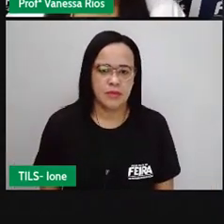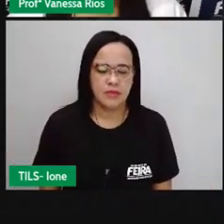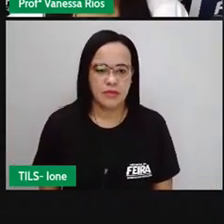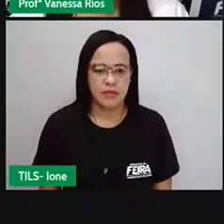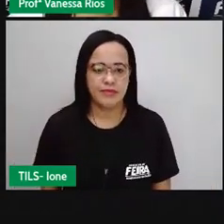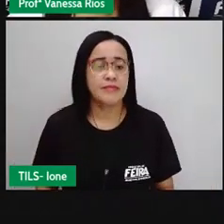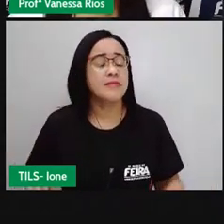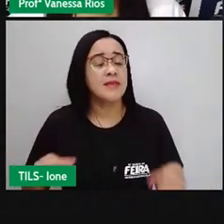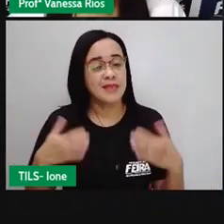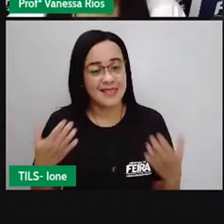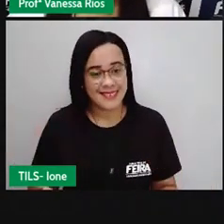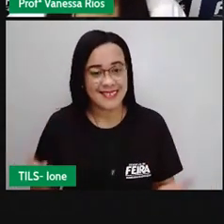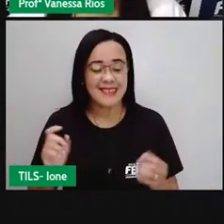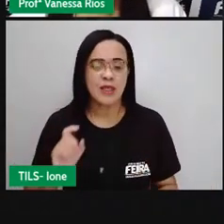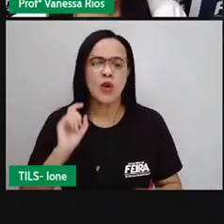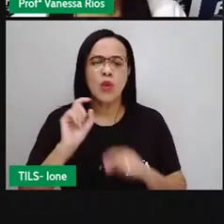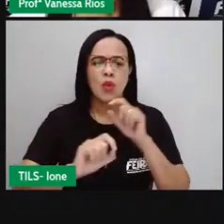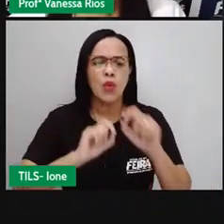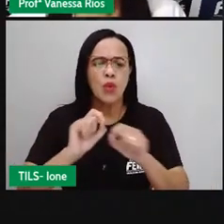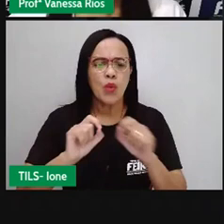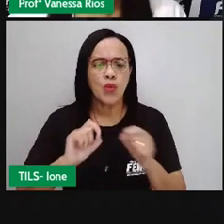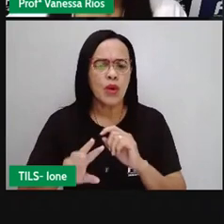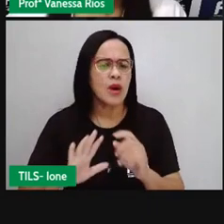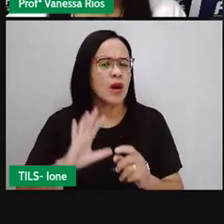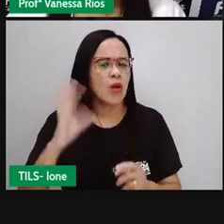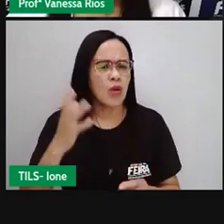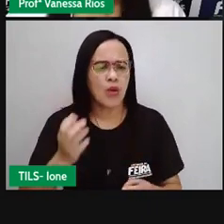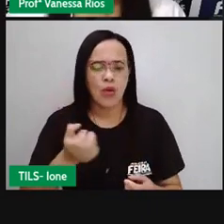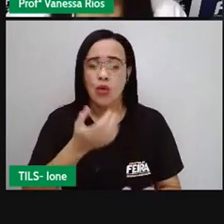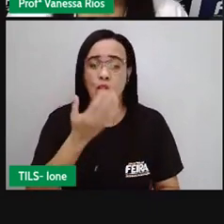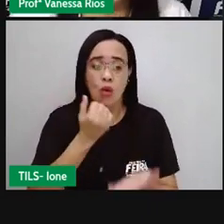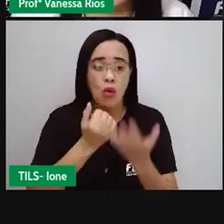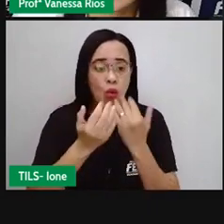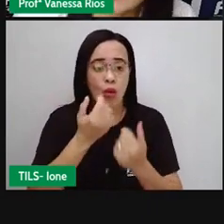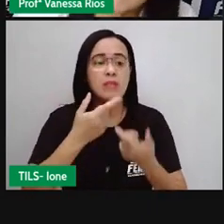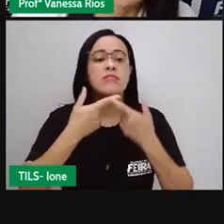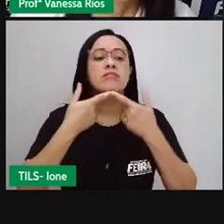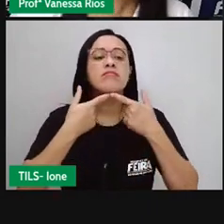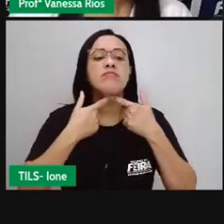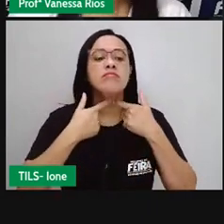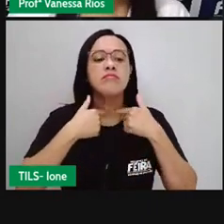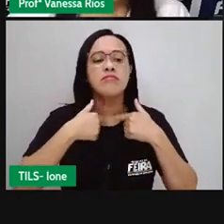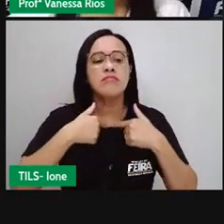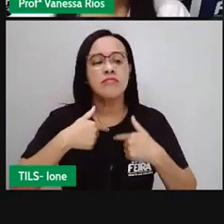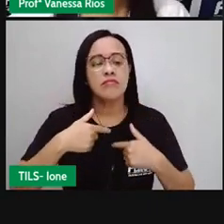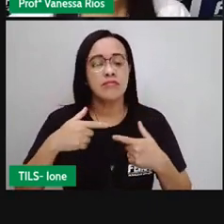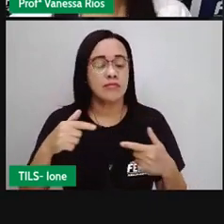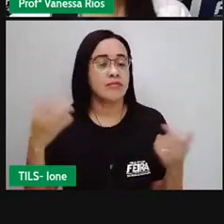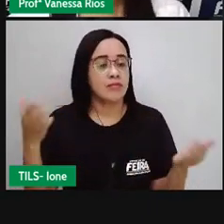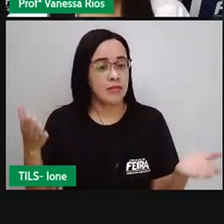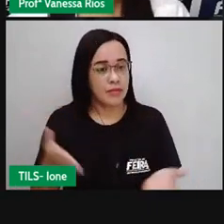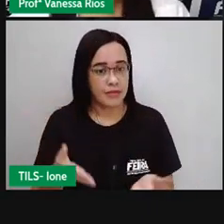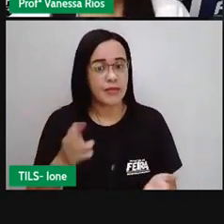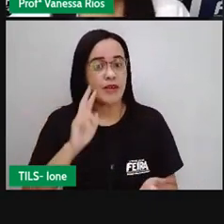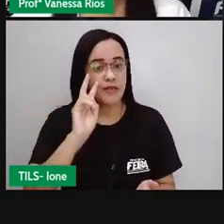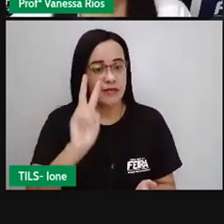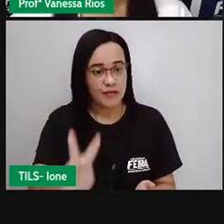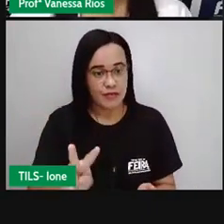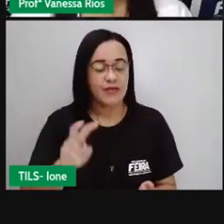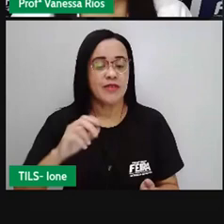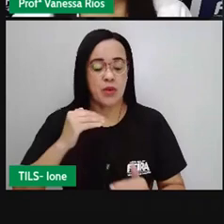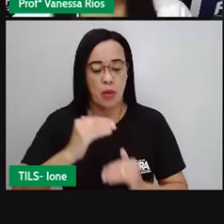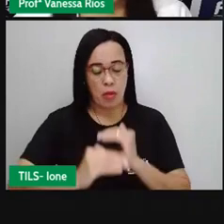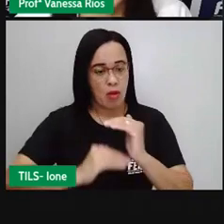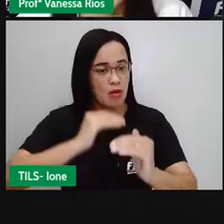E aí, o que acontece com o alimento após ser engolido? Pois é, a gente já viu aí que o processo